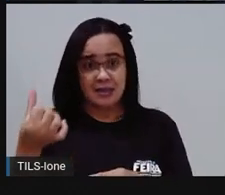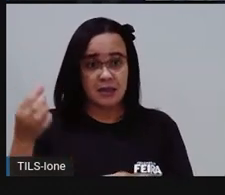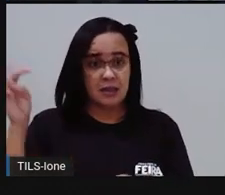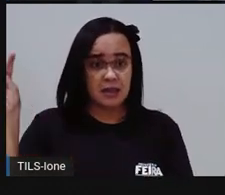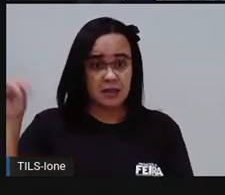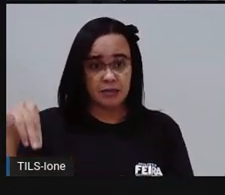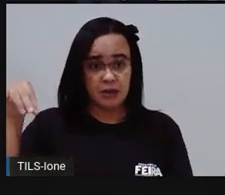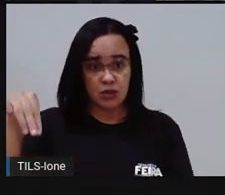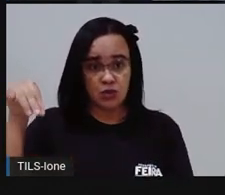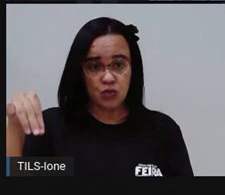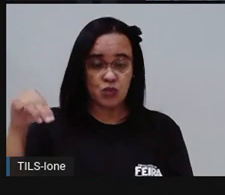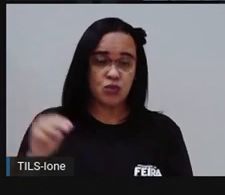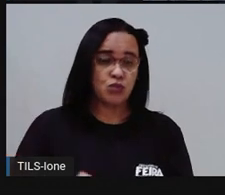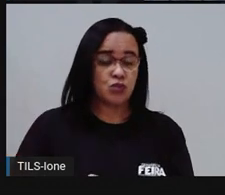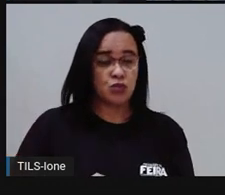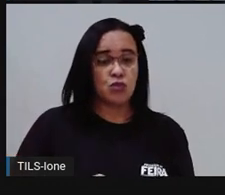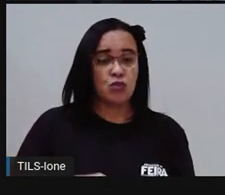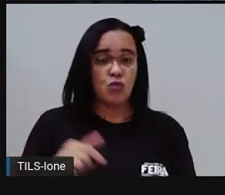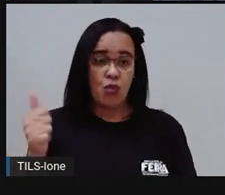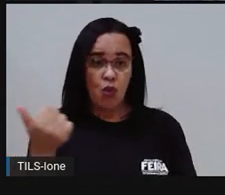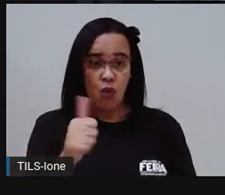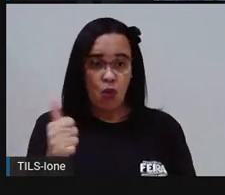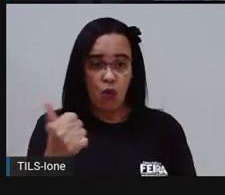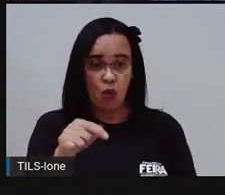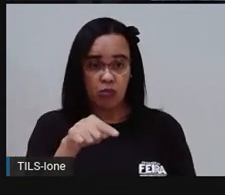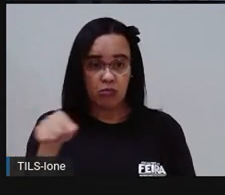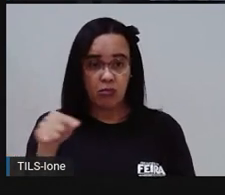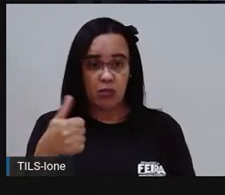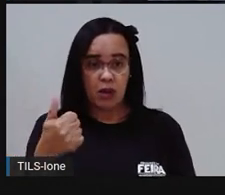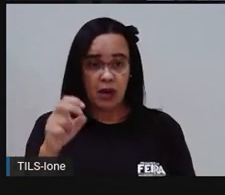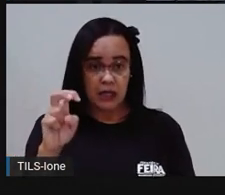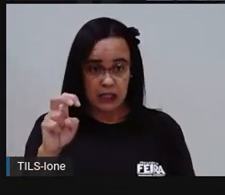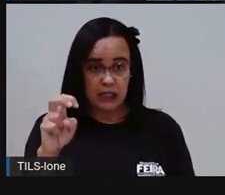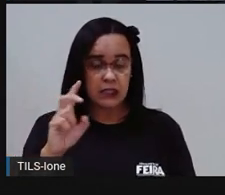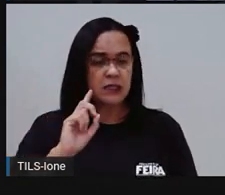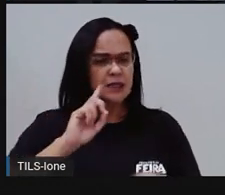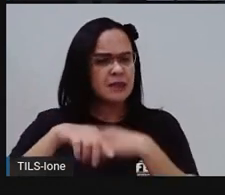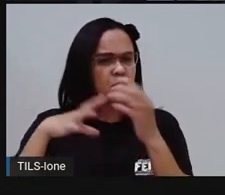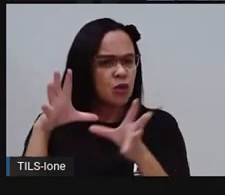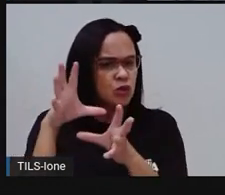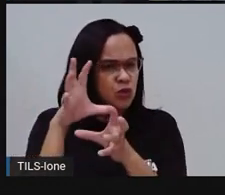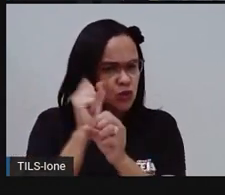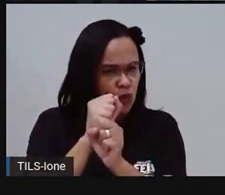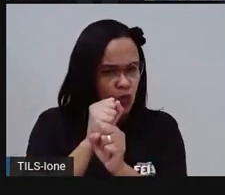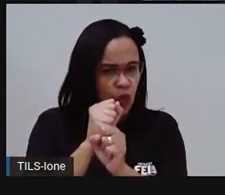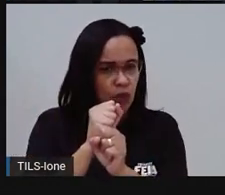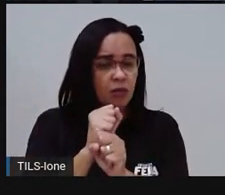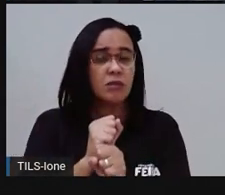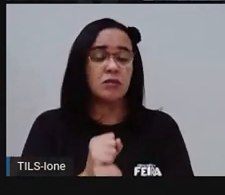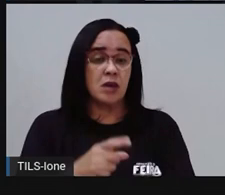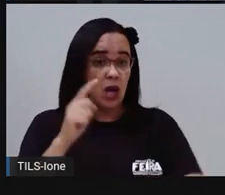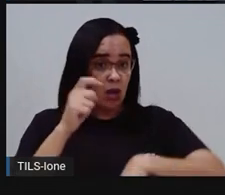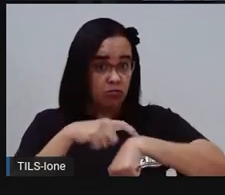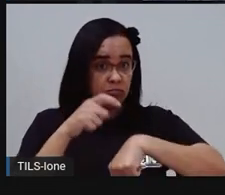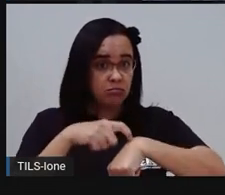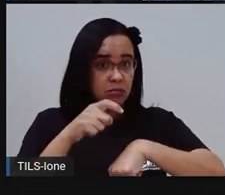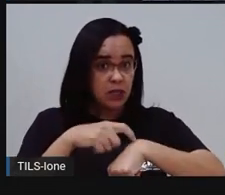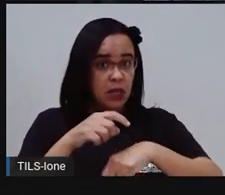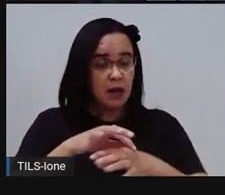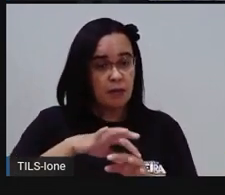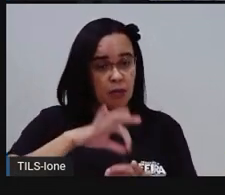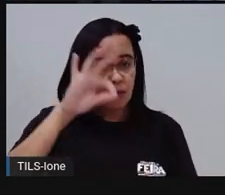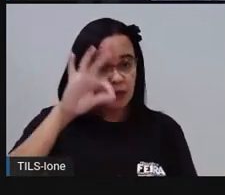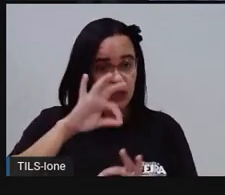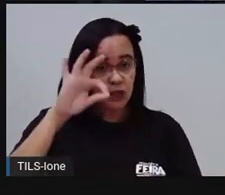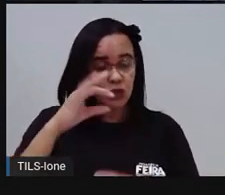a quinze, de dezoito a vinte minutos e aqui embaixo é o total. E aí cada tempo desse aqui é medido por metros